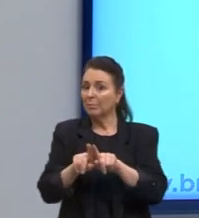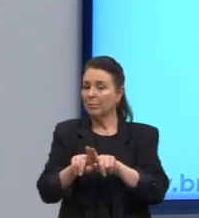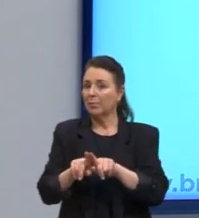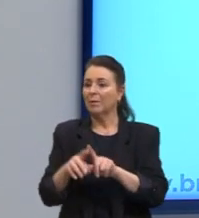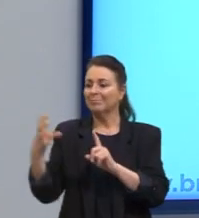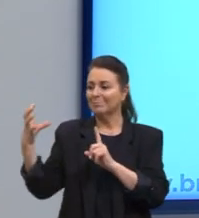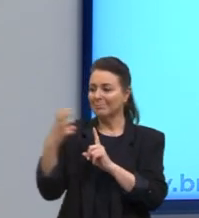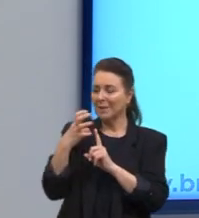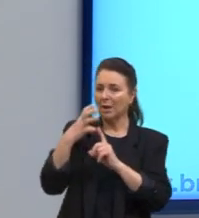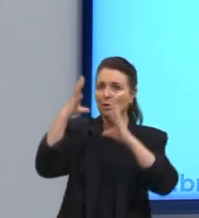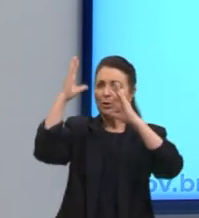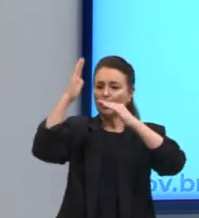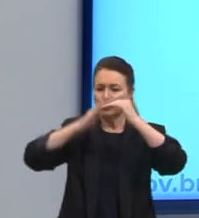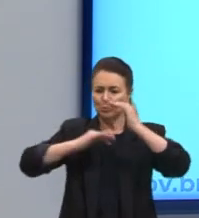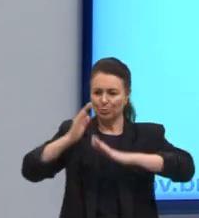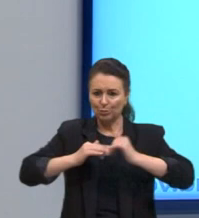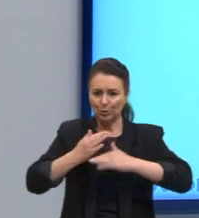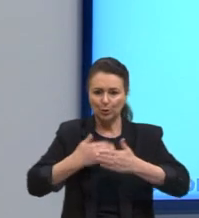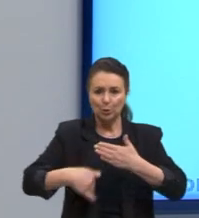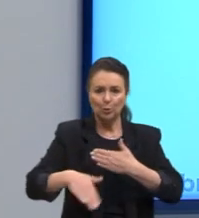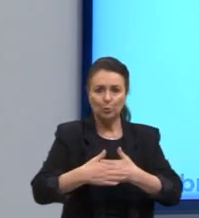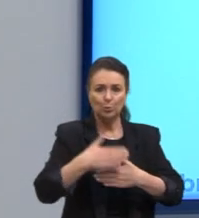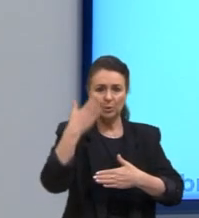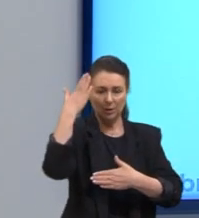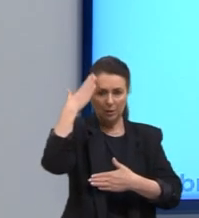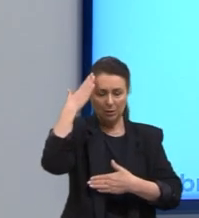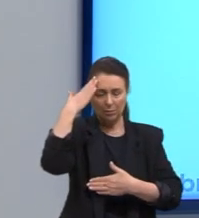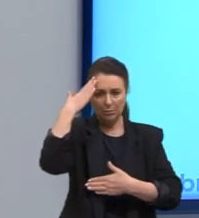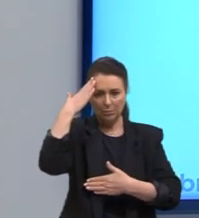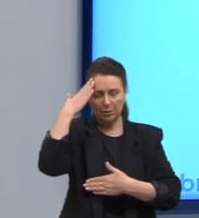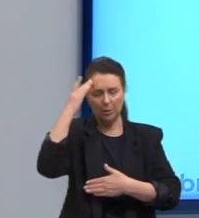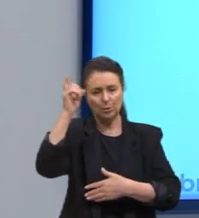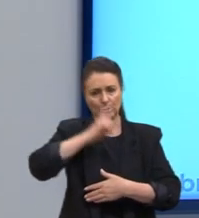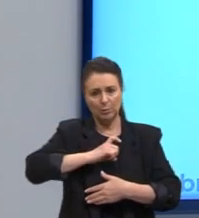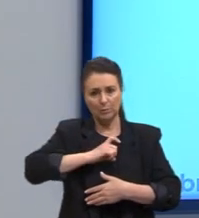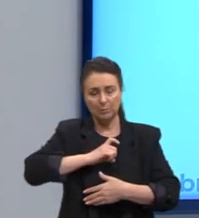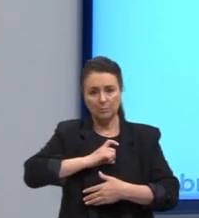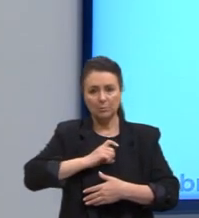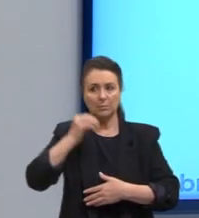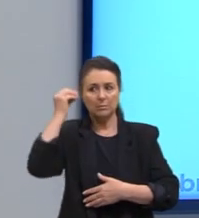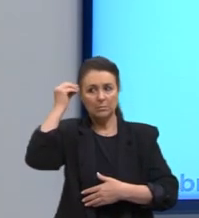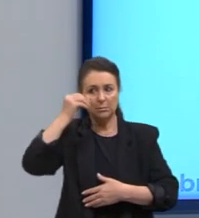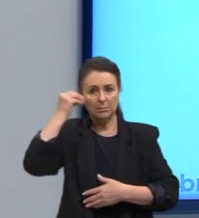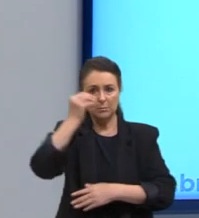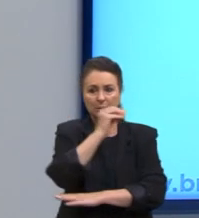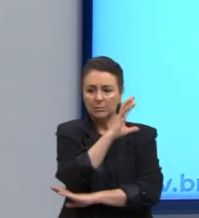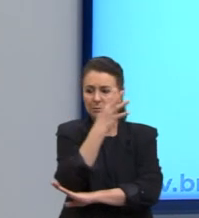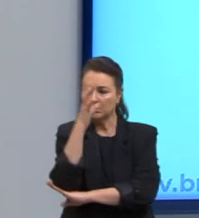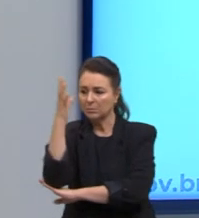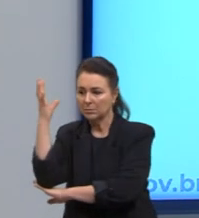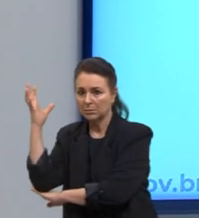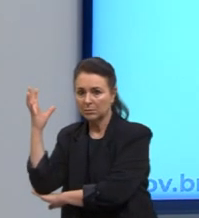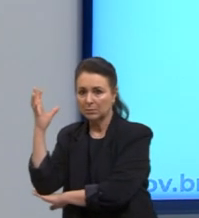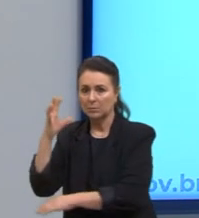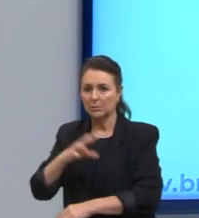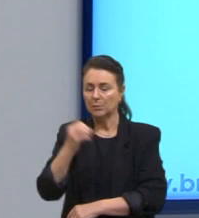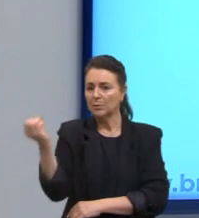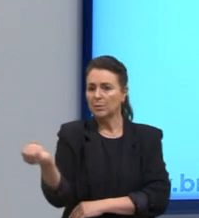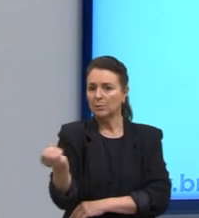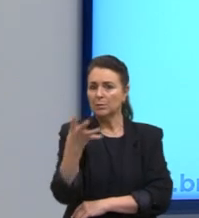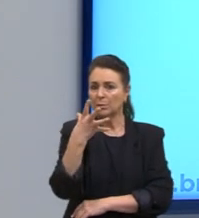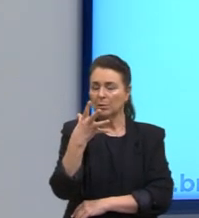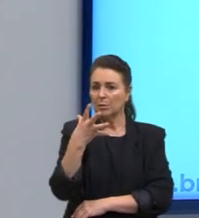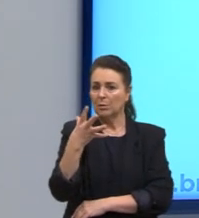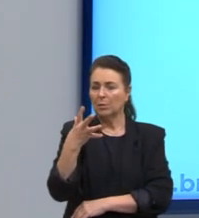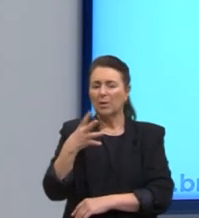destruir tudo o que temos, tudo o que sabemos, tudo o que somos. A experiência ambiental da modernidade anula todas as